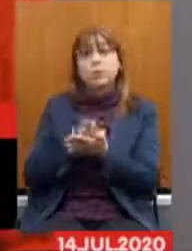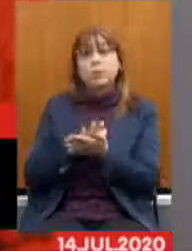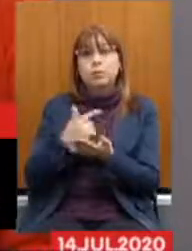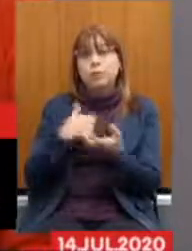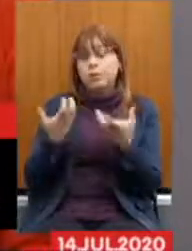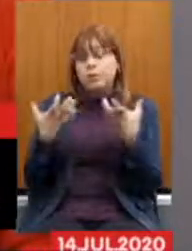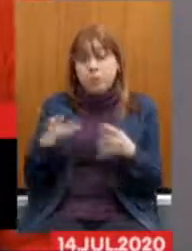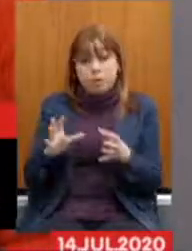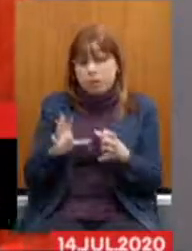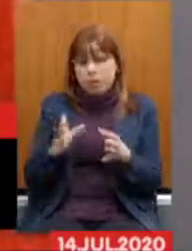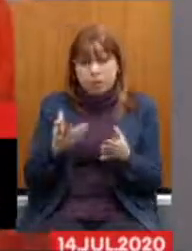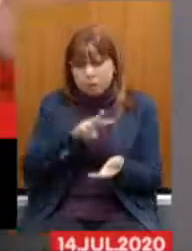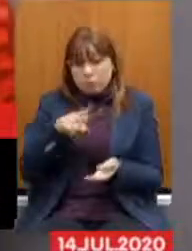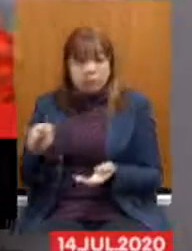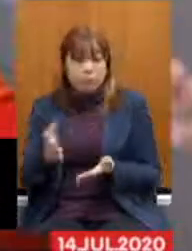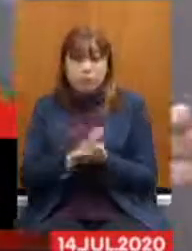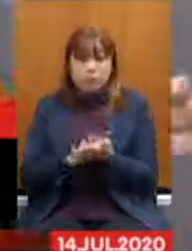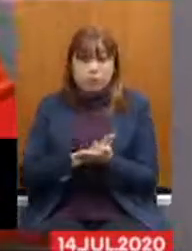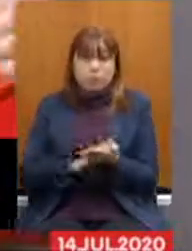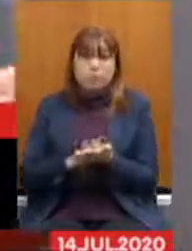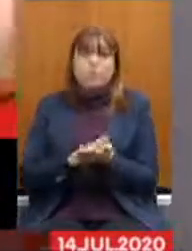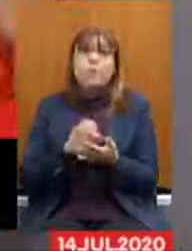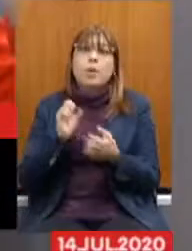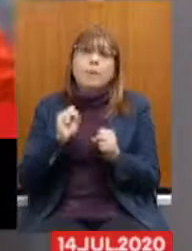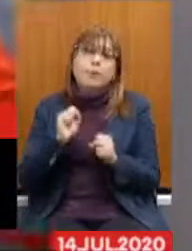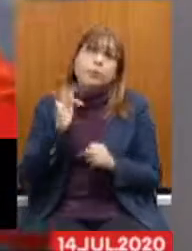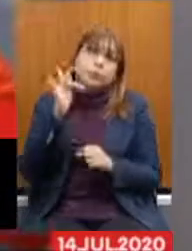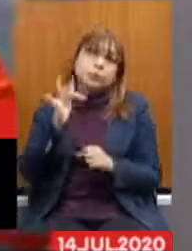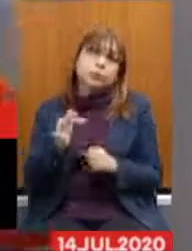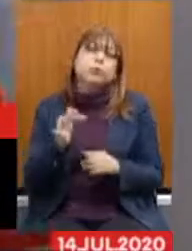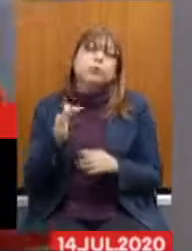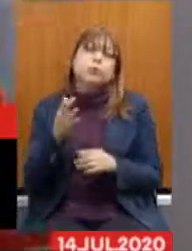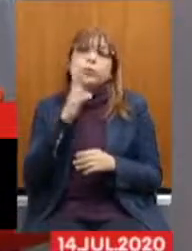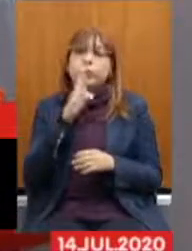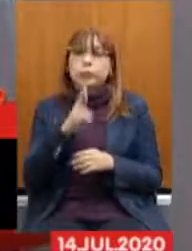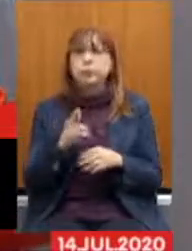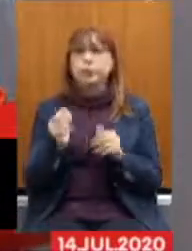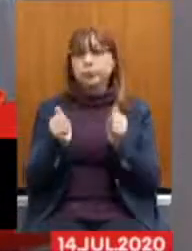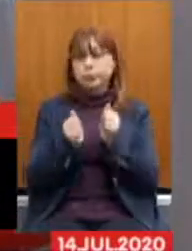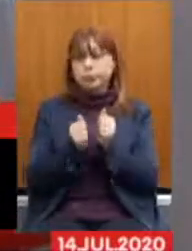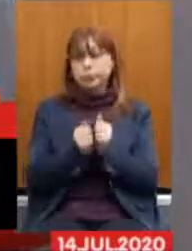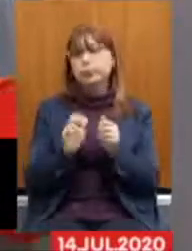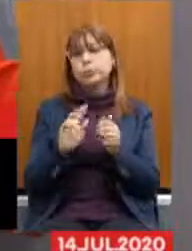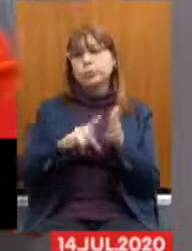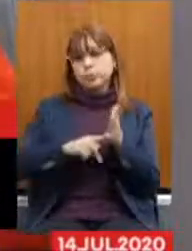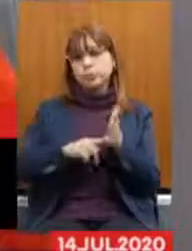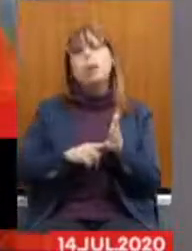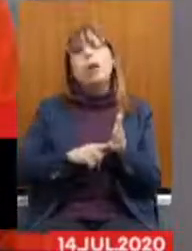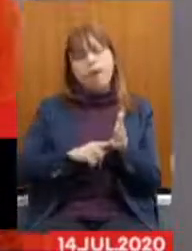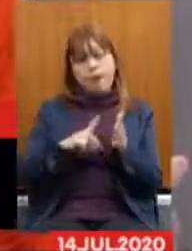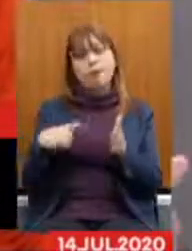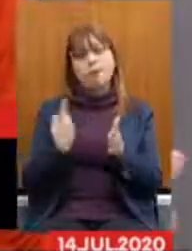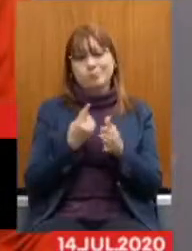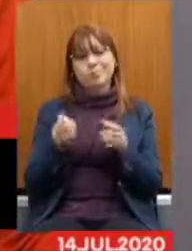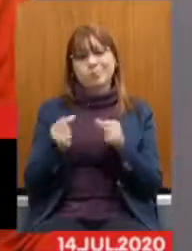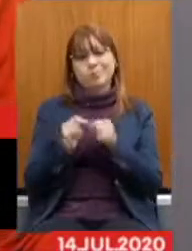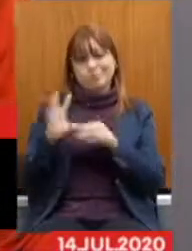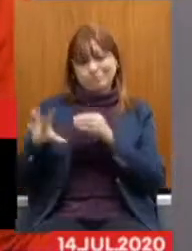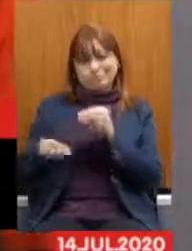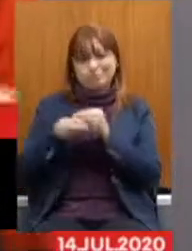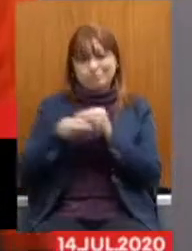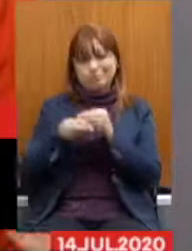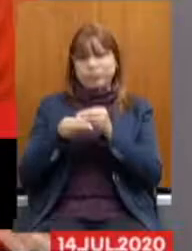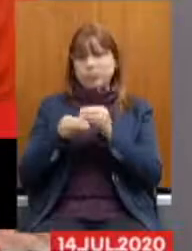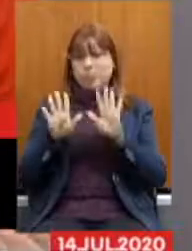não quero que tramite. Pode ser que, lá na frente, resultado de algum processo construído com as entidades sindicais, nós façamos a disputa por emendas.